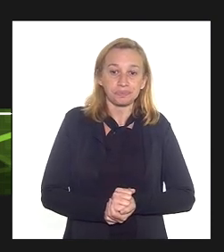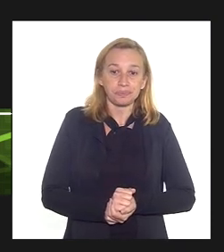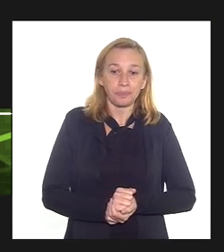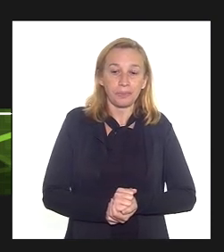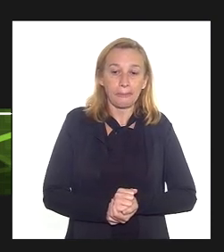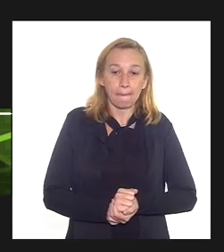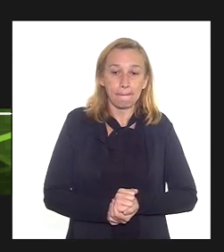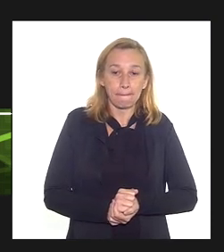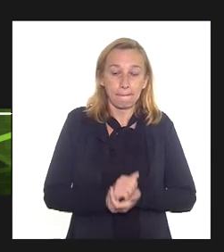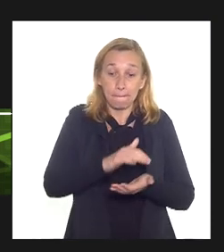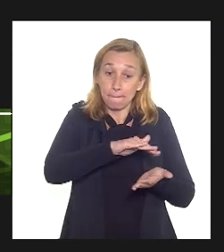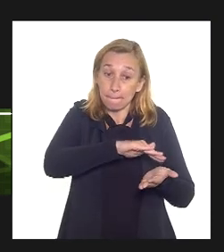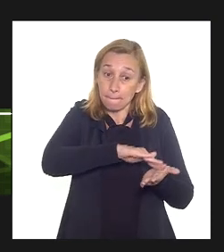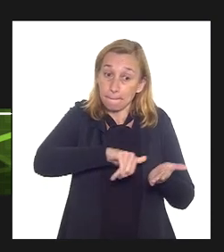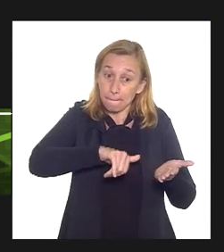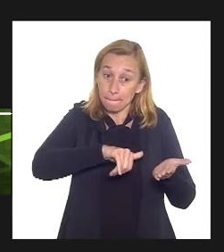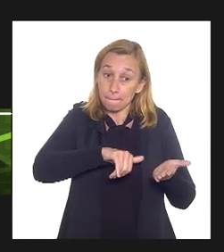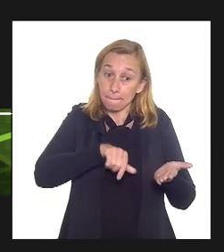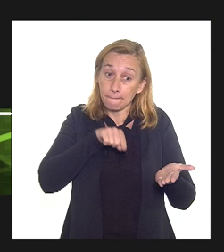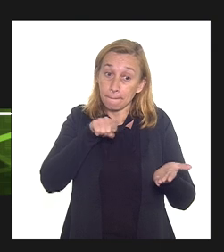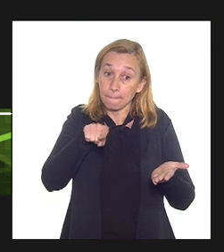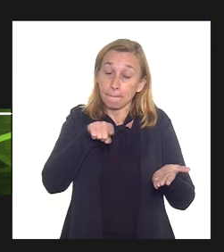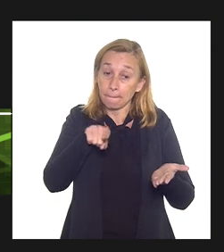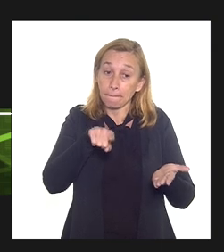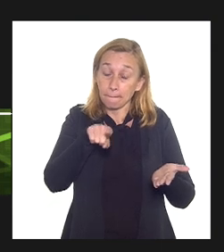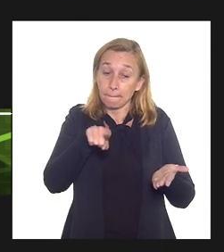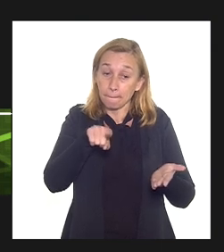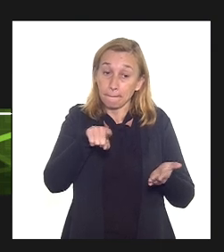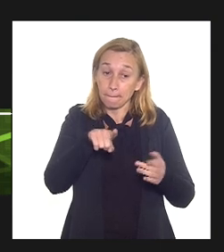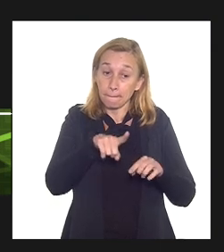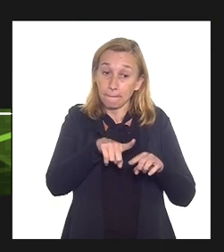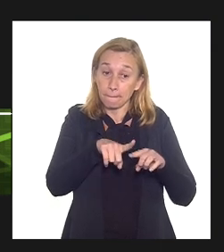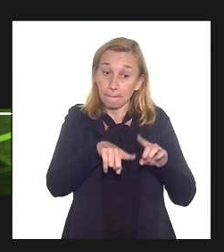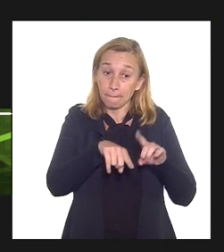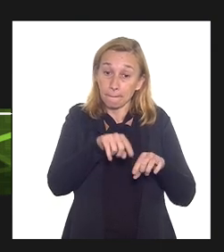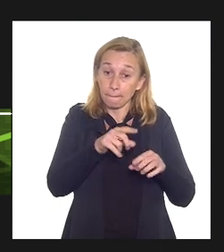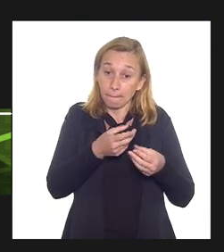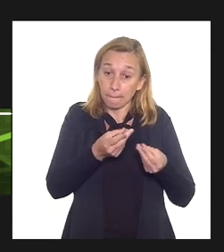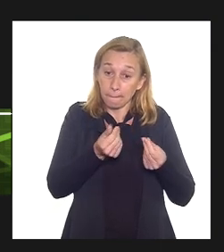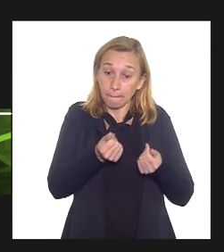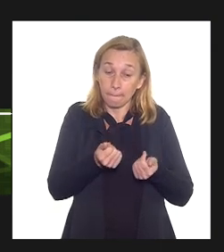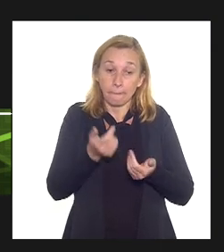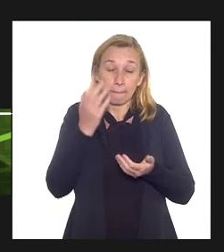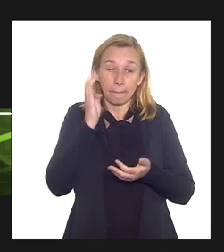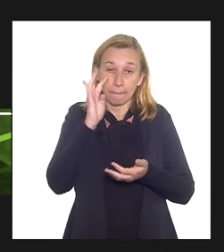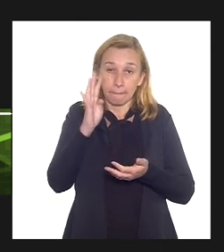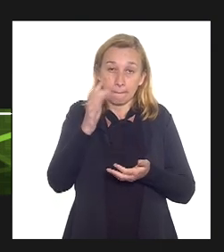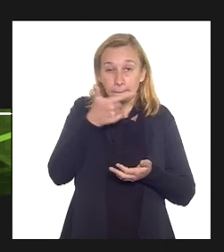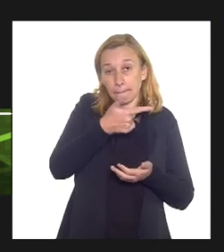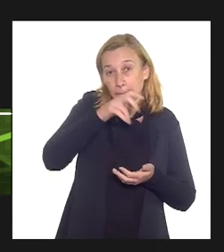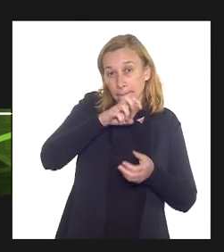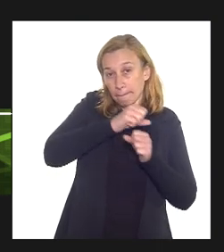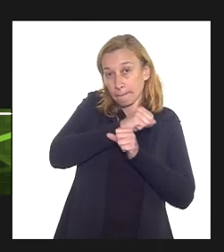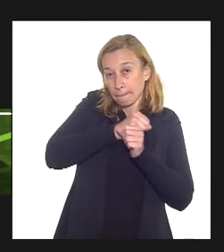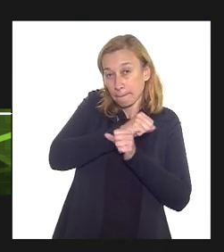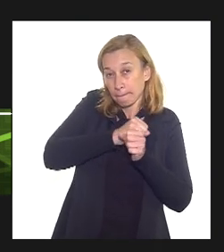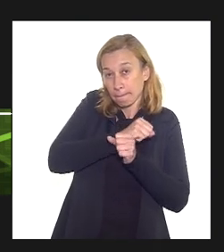a retirada desse material porque imaginemos que esse poço durou 25 anos na sua